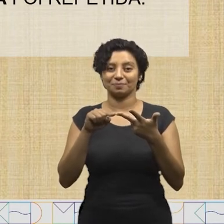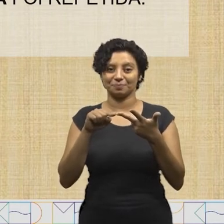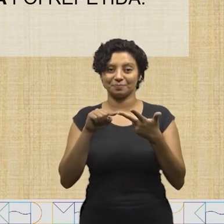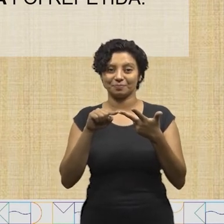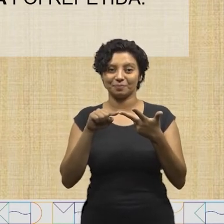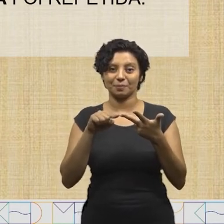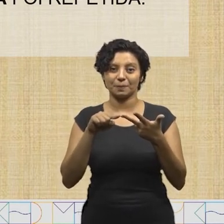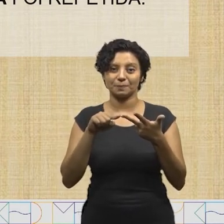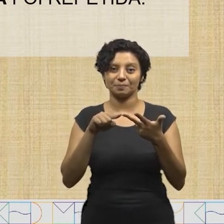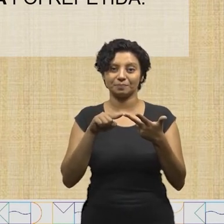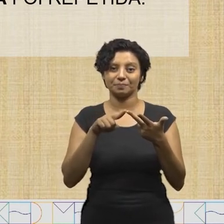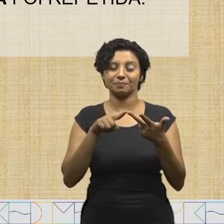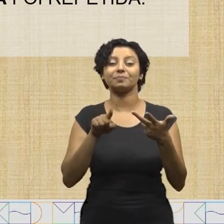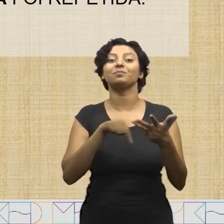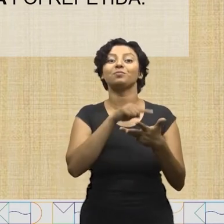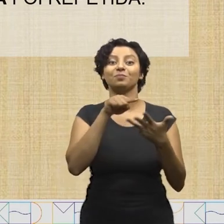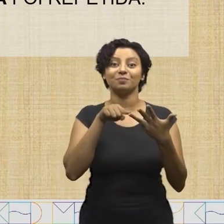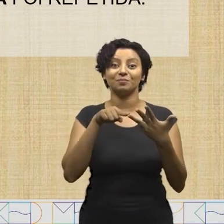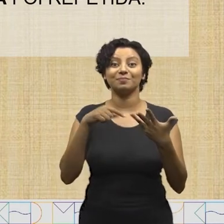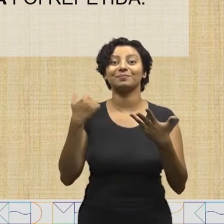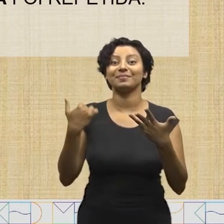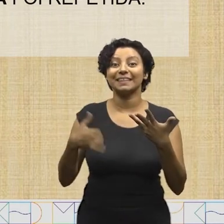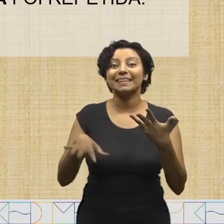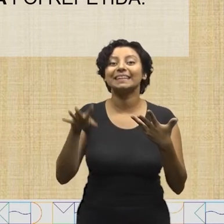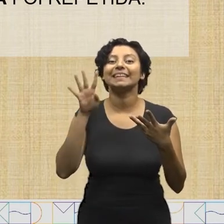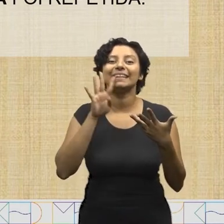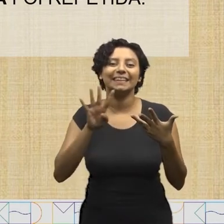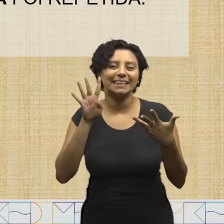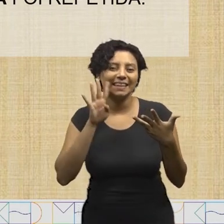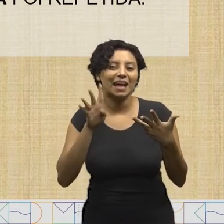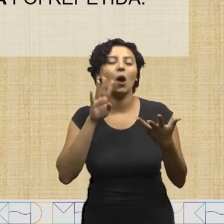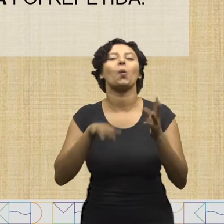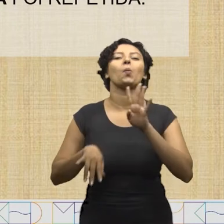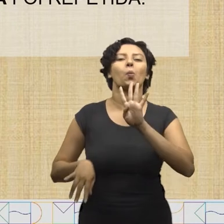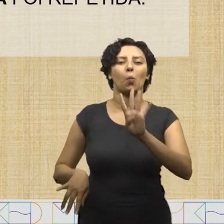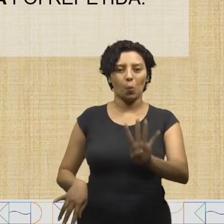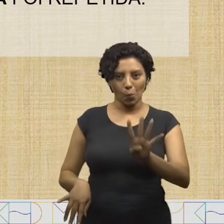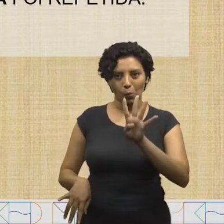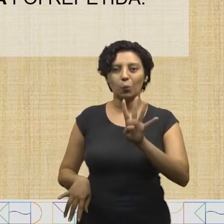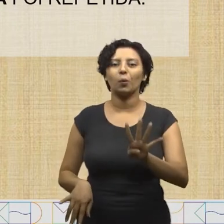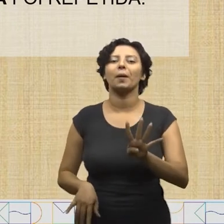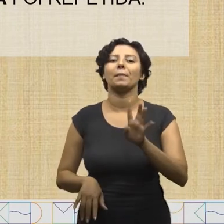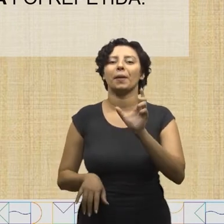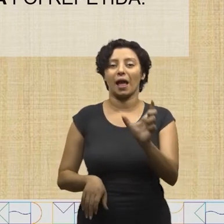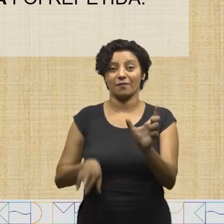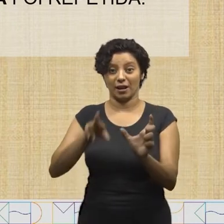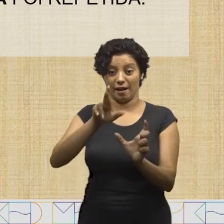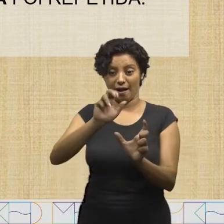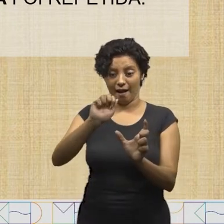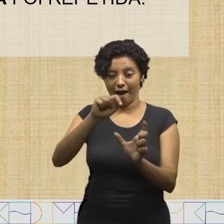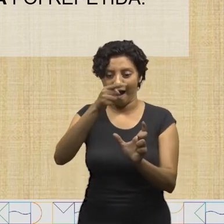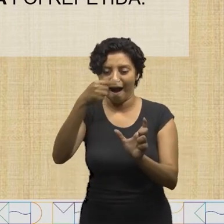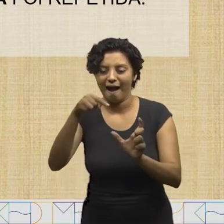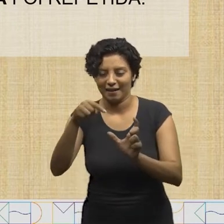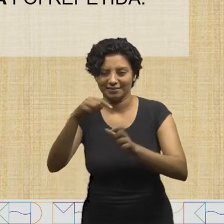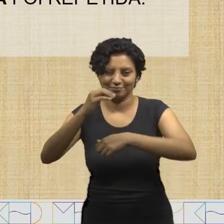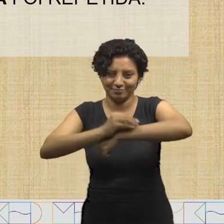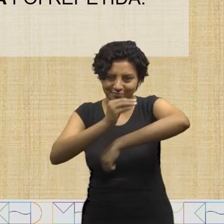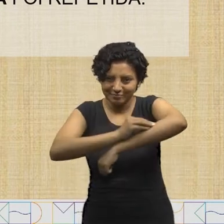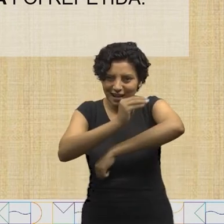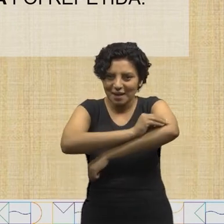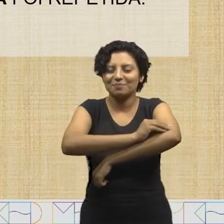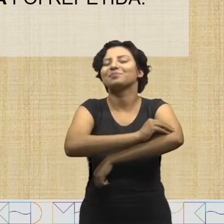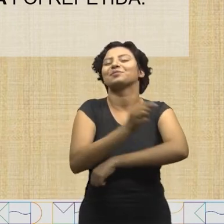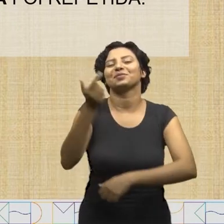4. 4 vezes a palavra aranha foi